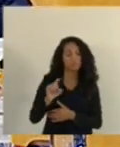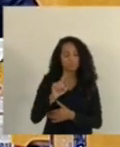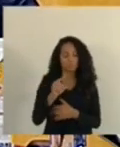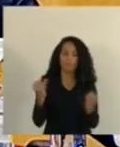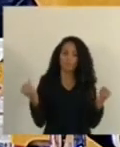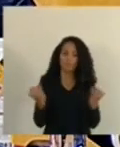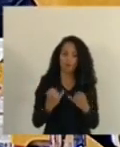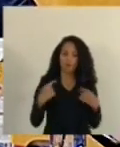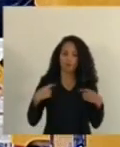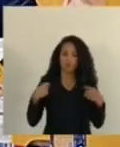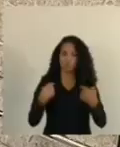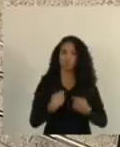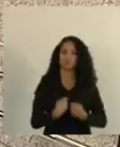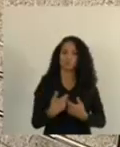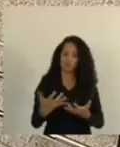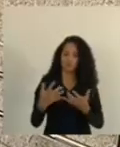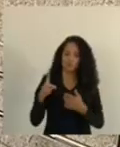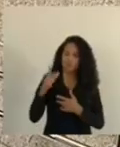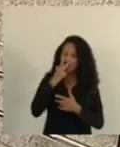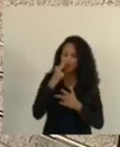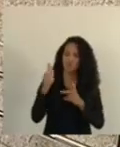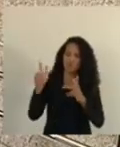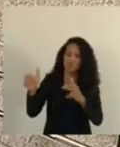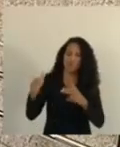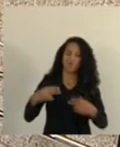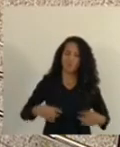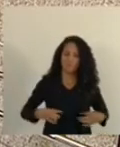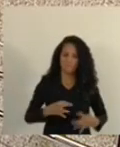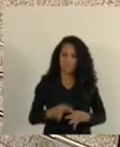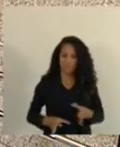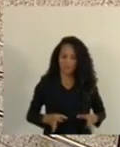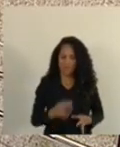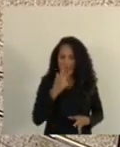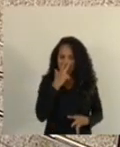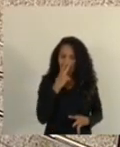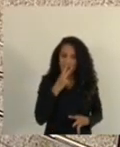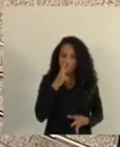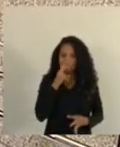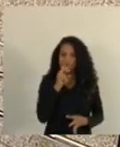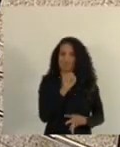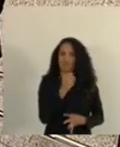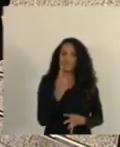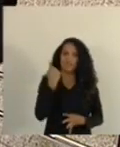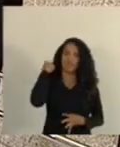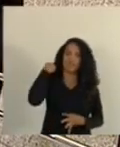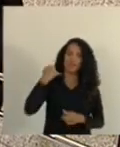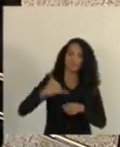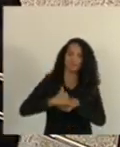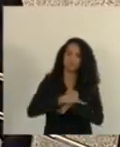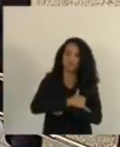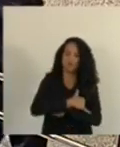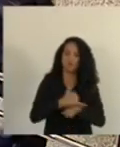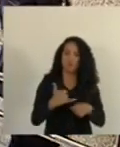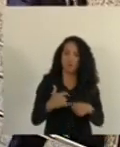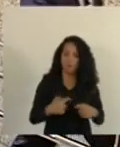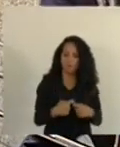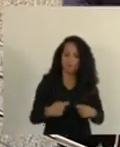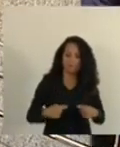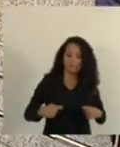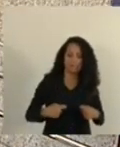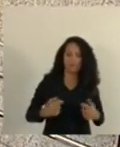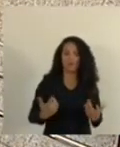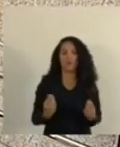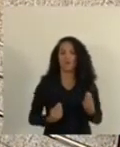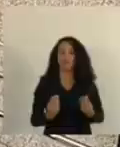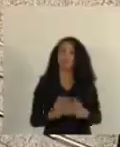que, na verdade, eu queria ter a força que esse botão tinha na época em V. Exª estava mais obeso. Décimo segundo